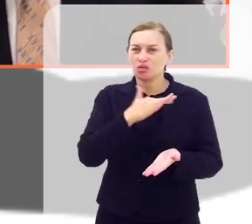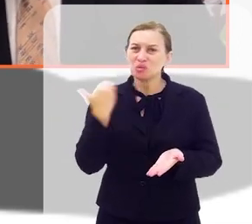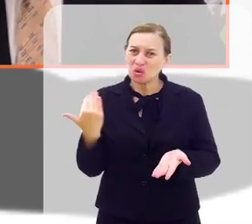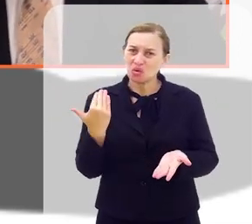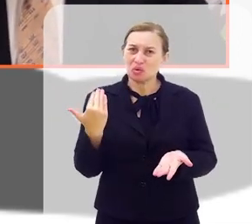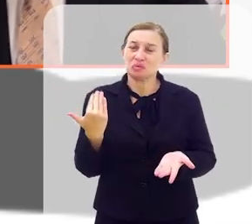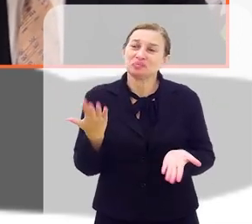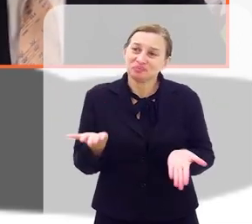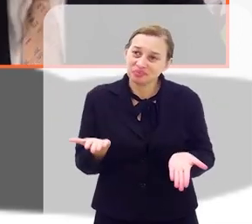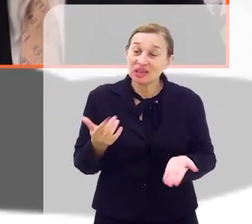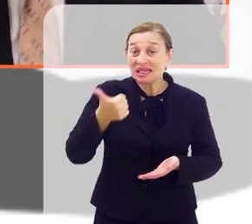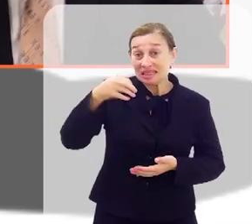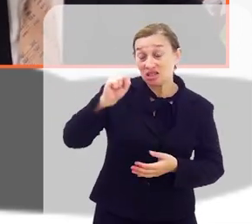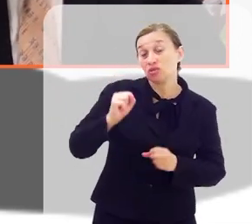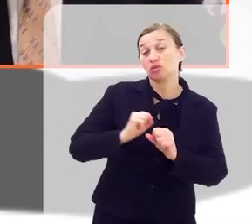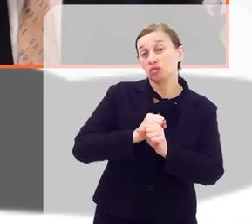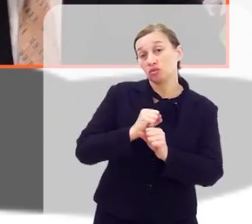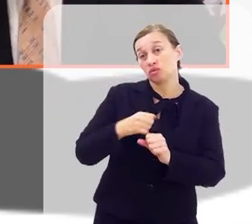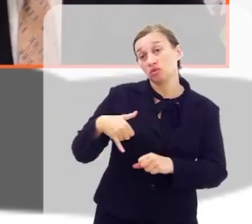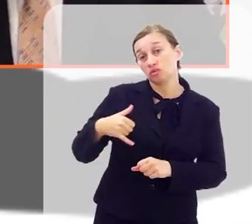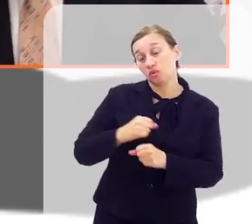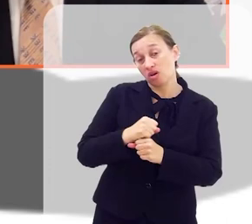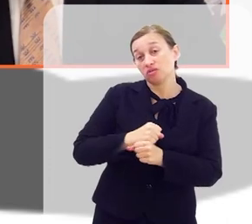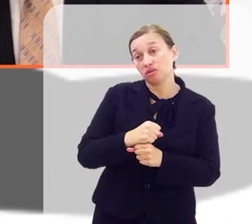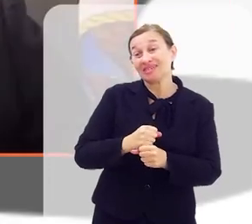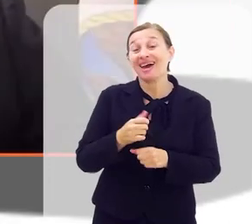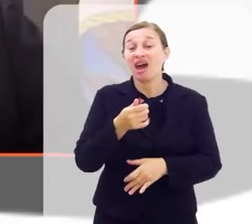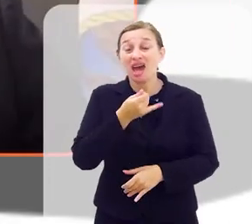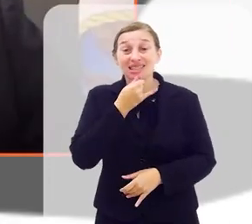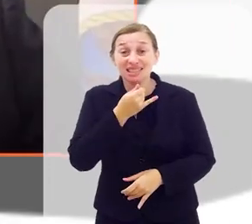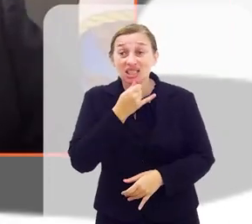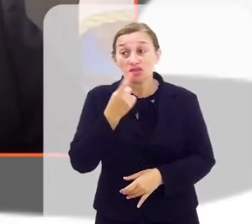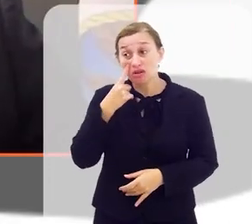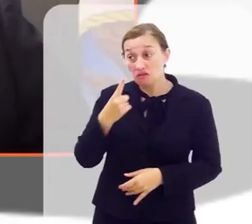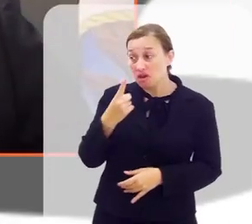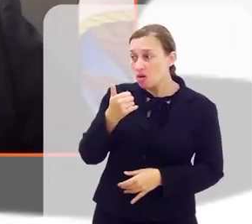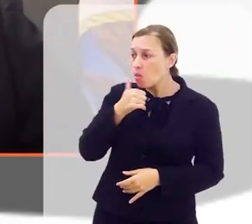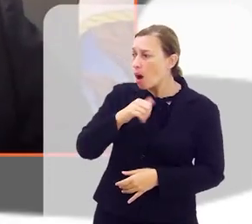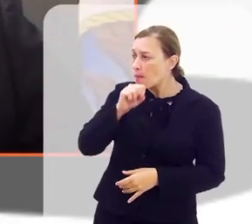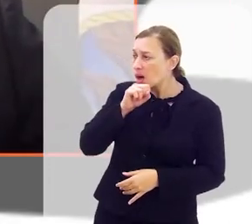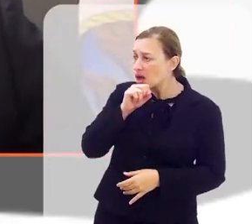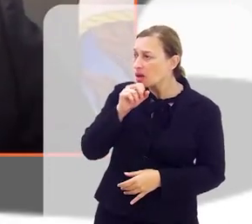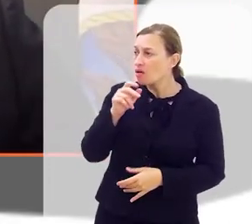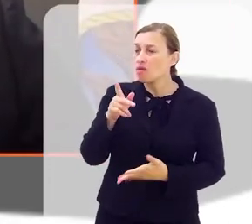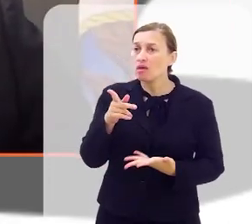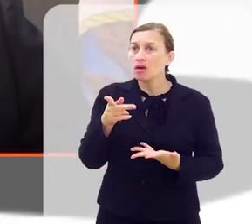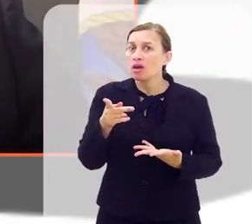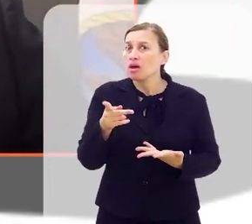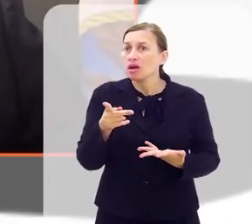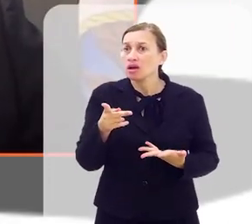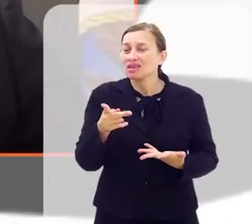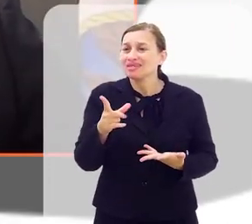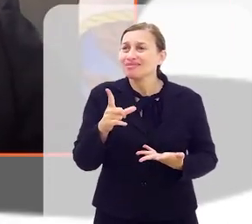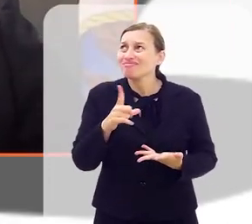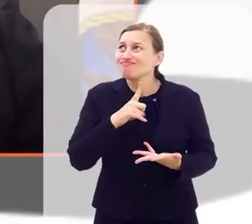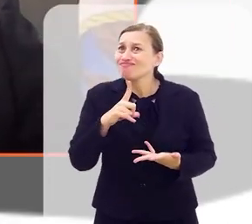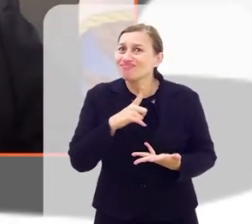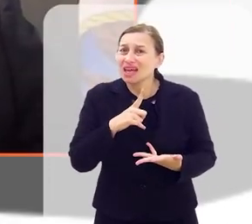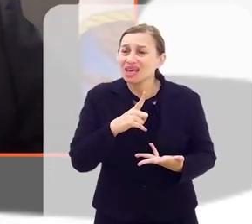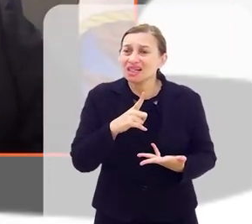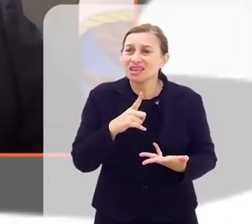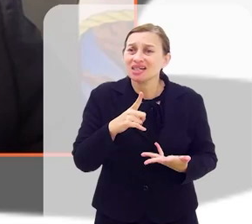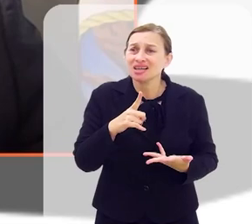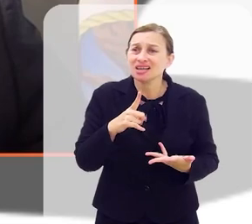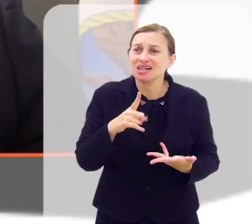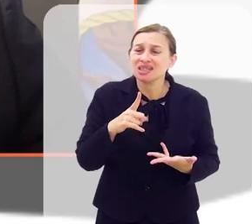Isso são 18 anos. Então, é triste você ouvir uma mãe que tem esse